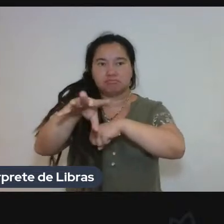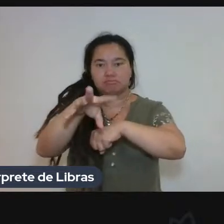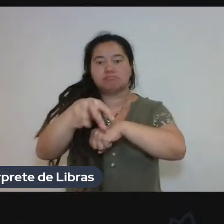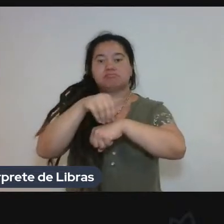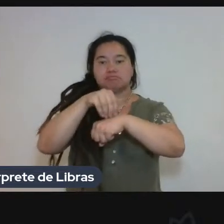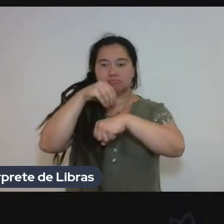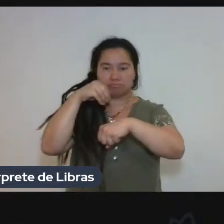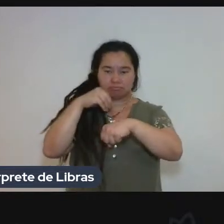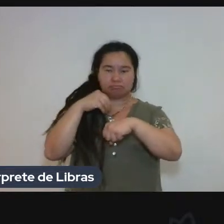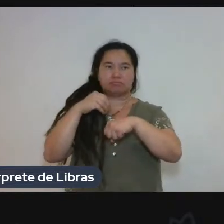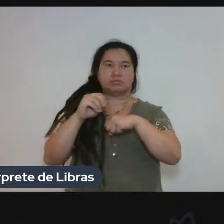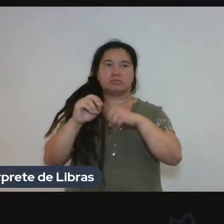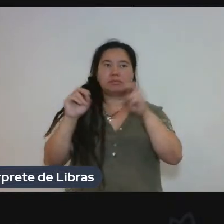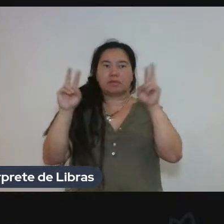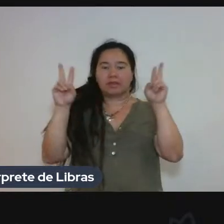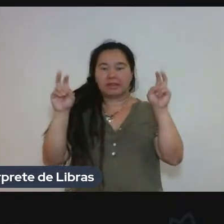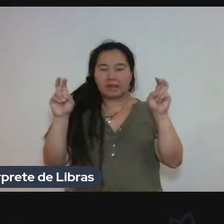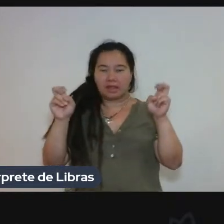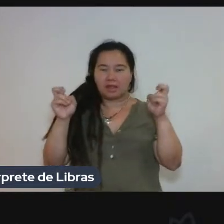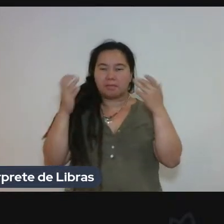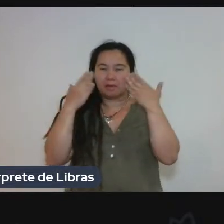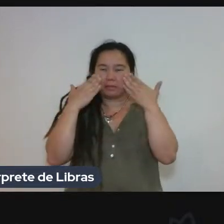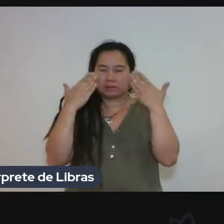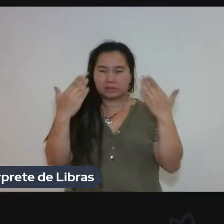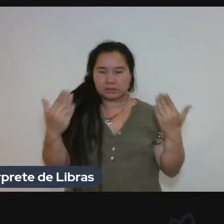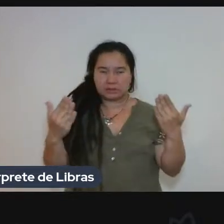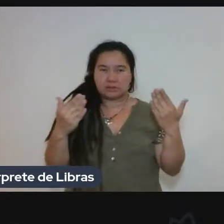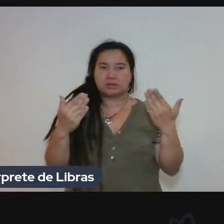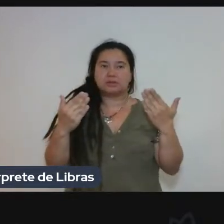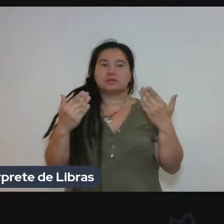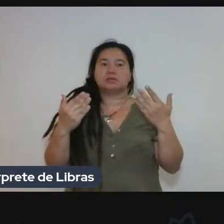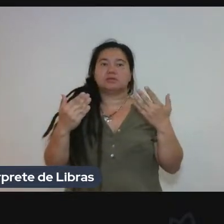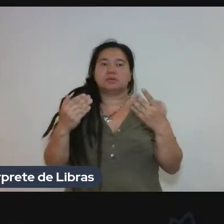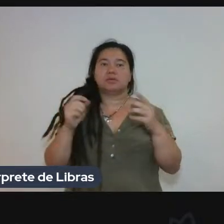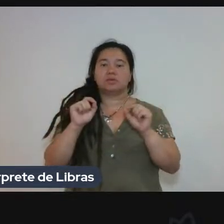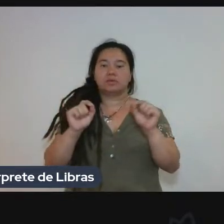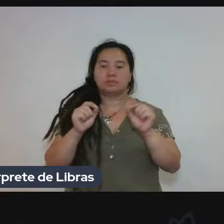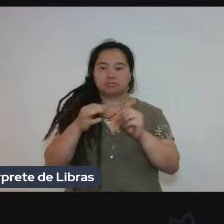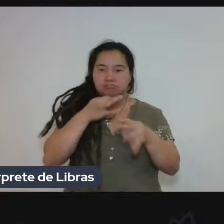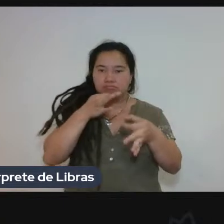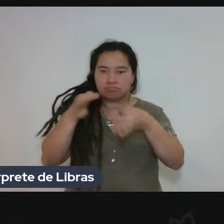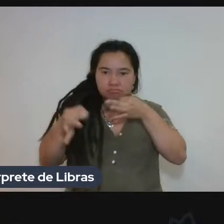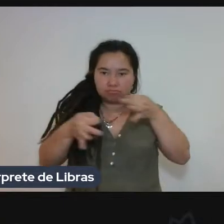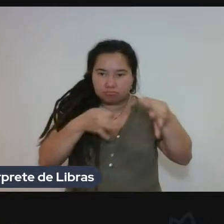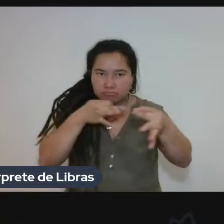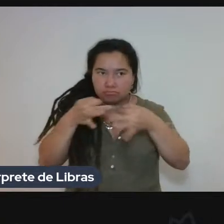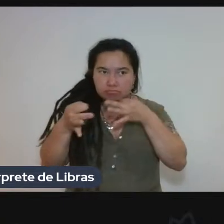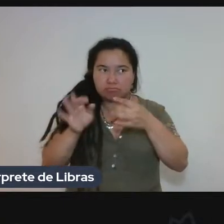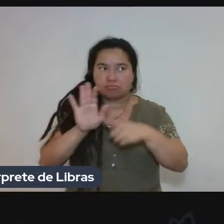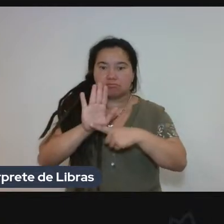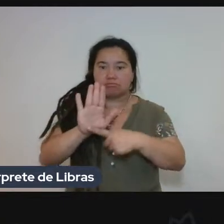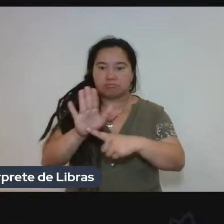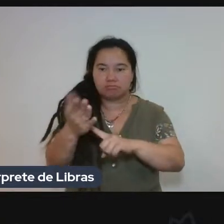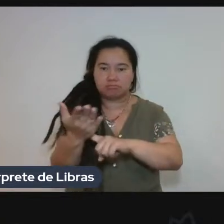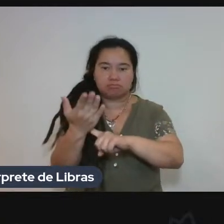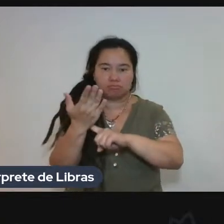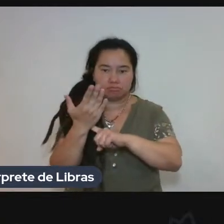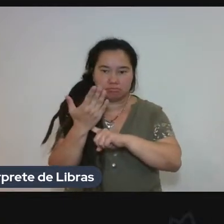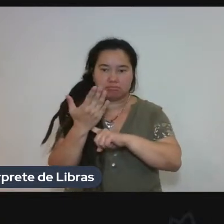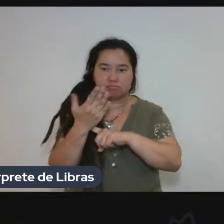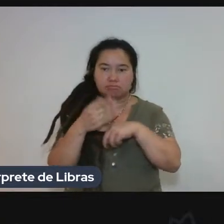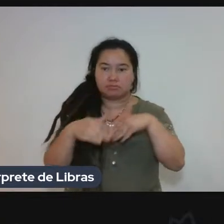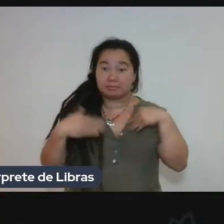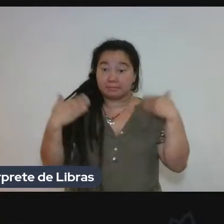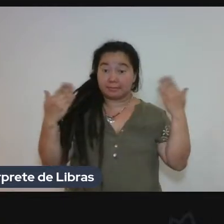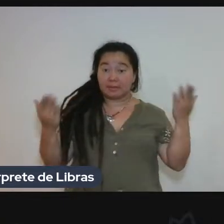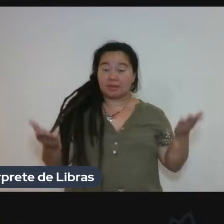abordagem, oferecer contribuições, sugestões para os alunos. Então, é